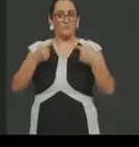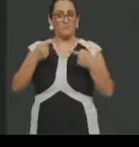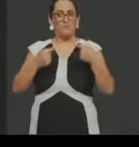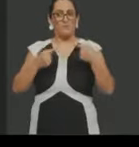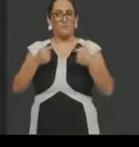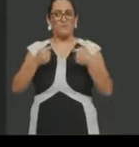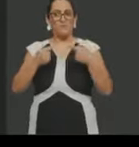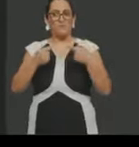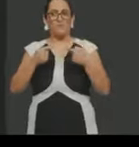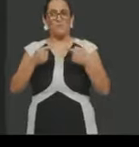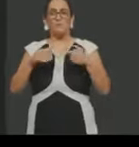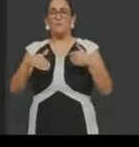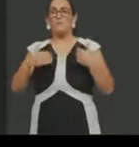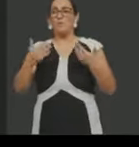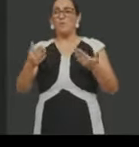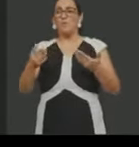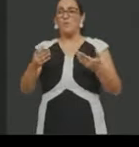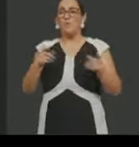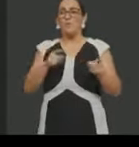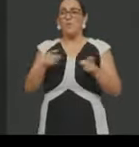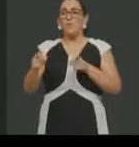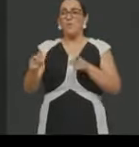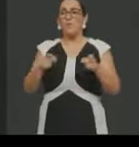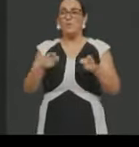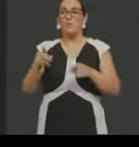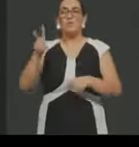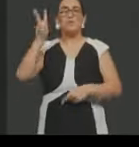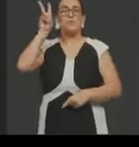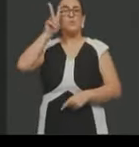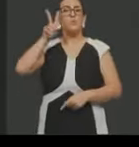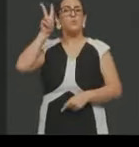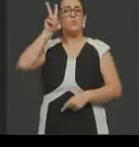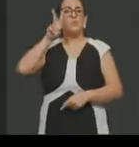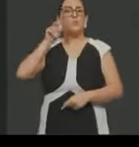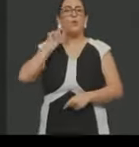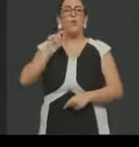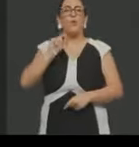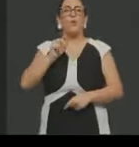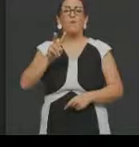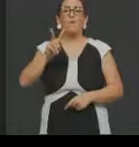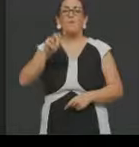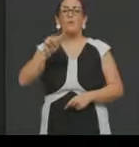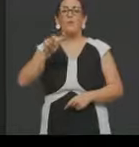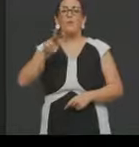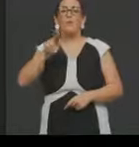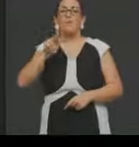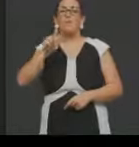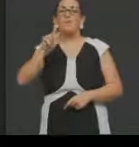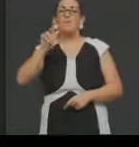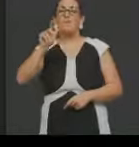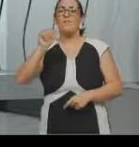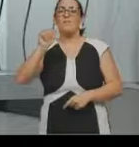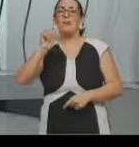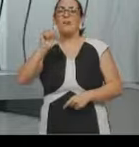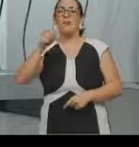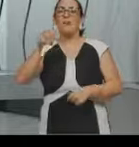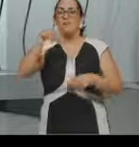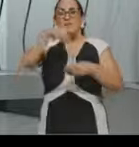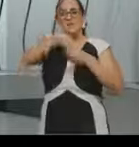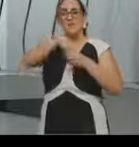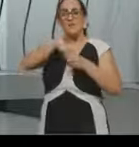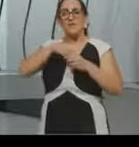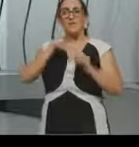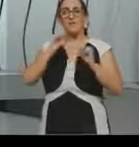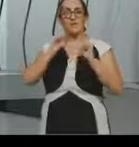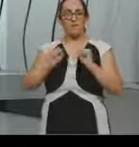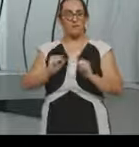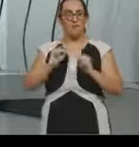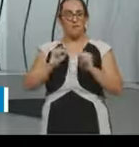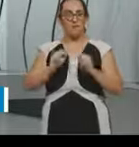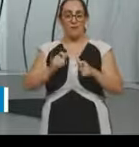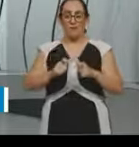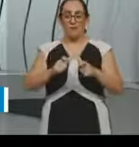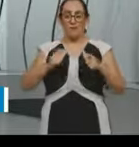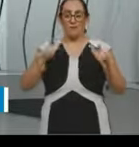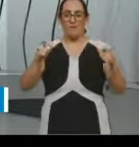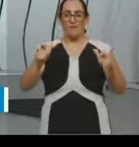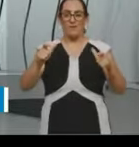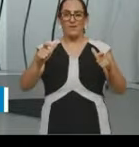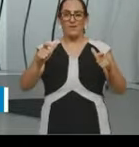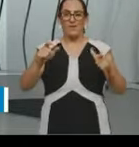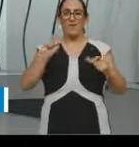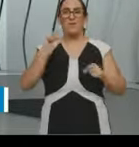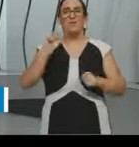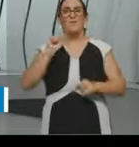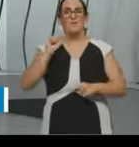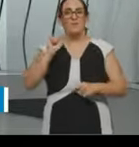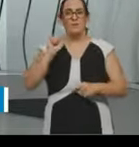é nesse momento da história, né, que é Vargas no poder, que a gente tem um crescimento da legislação trabalhista, a gente tem uma ampliação dos